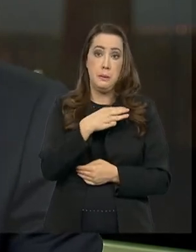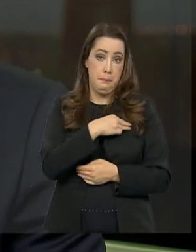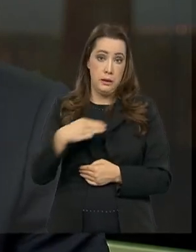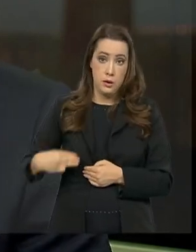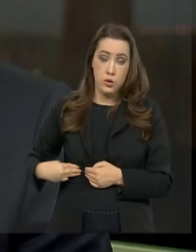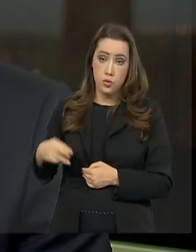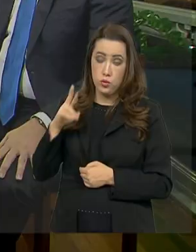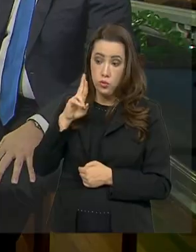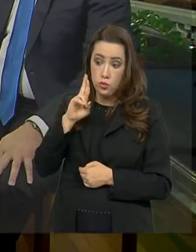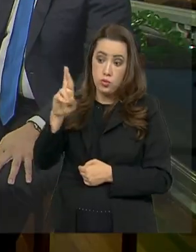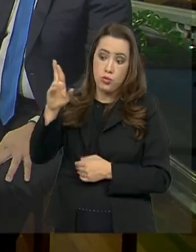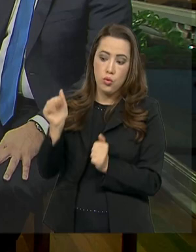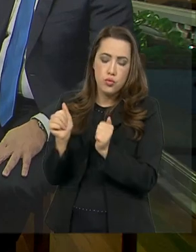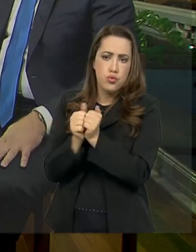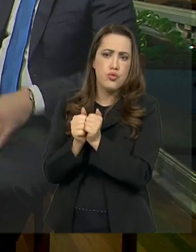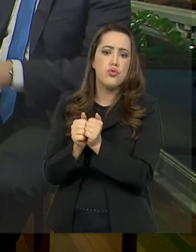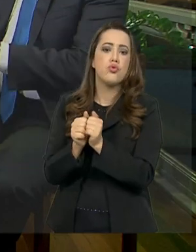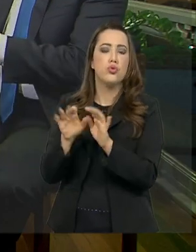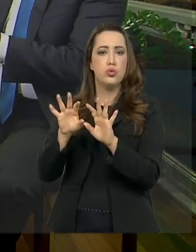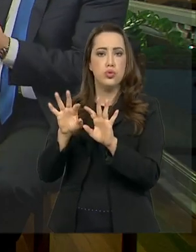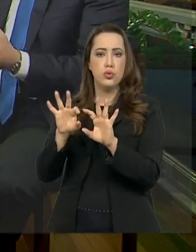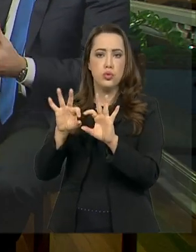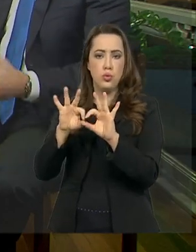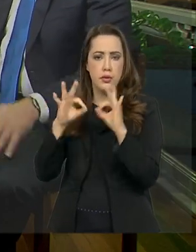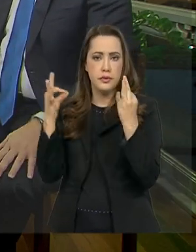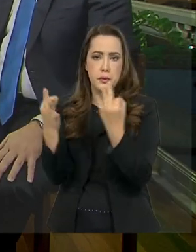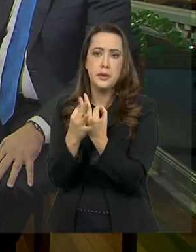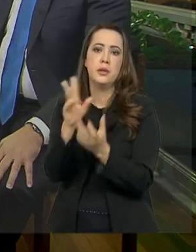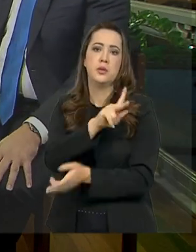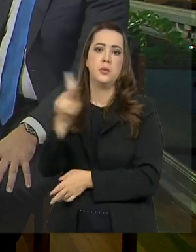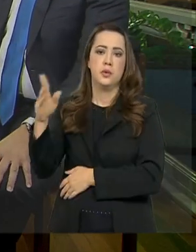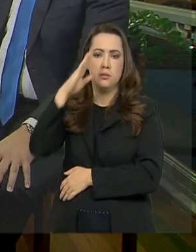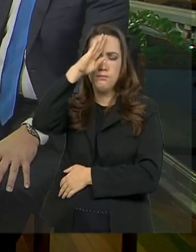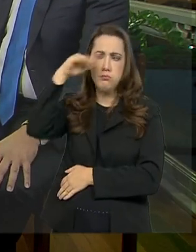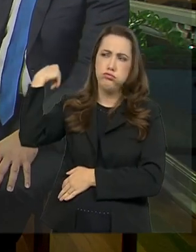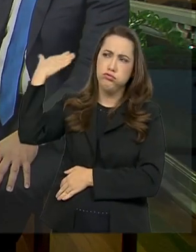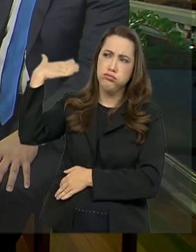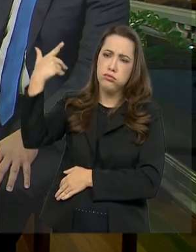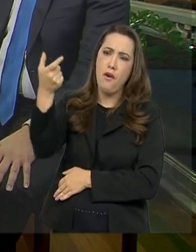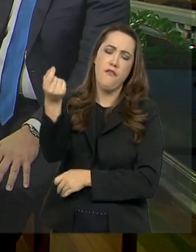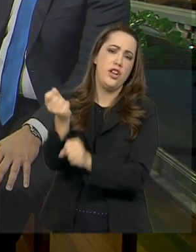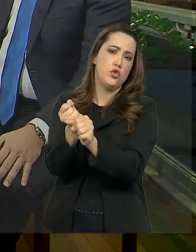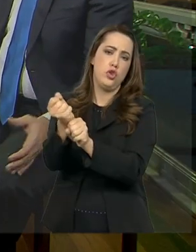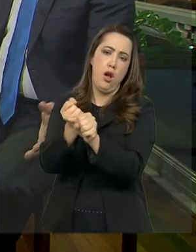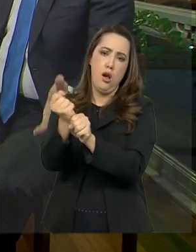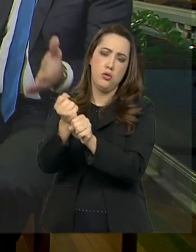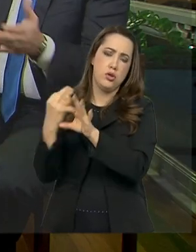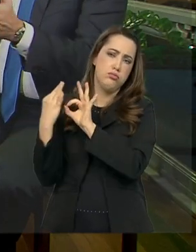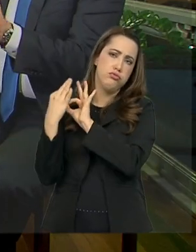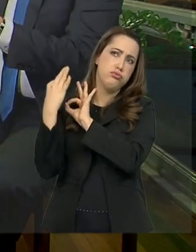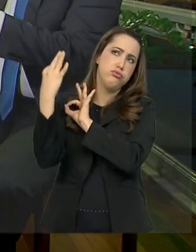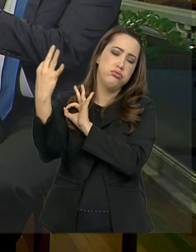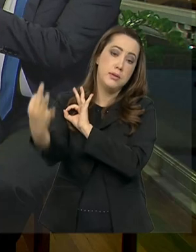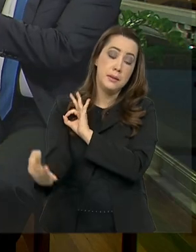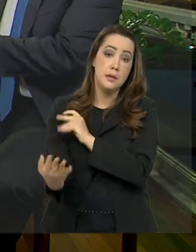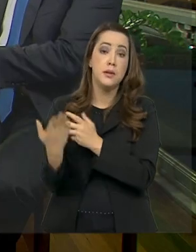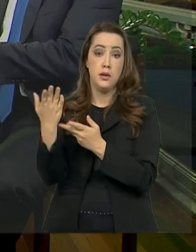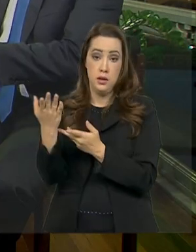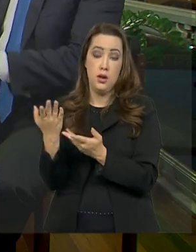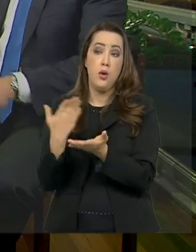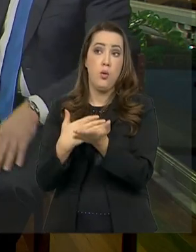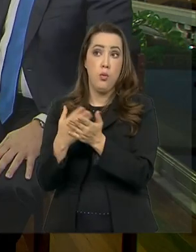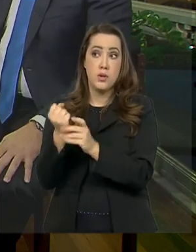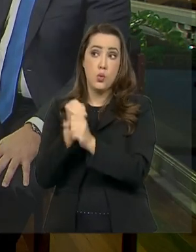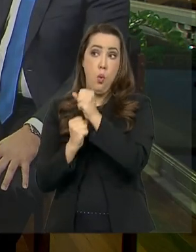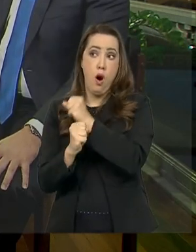com a família do presidente Jair Bolsonaro há mais de 20 anos, tem um trabalho longo com o presidente e desde o ano passado o senhor está